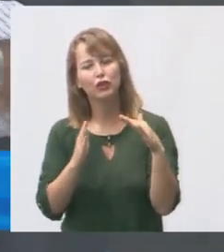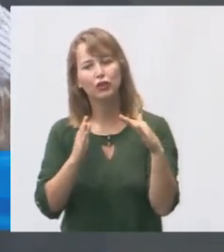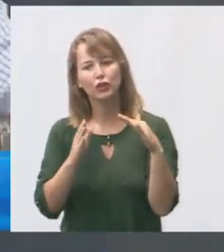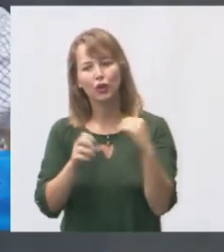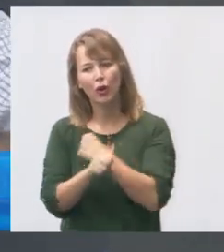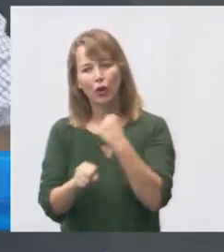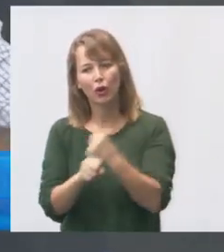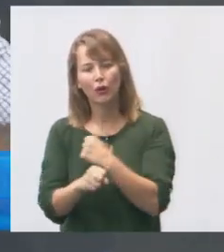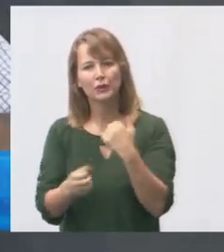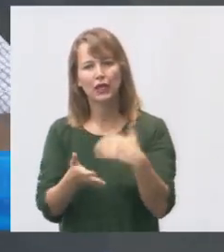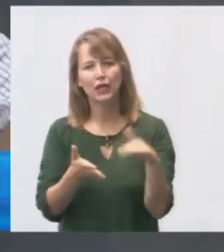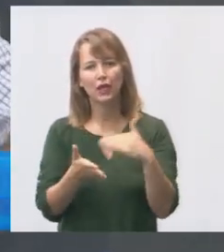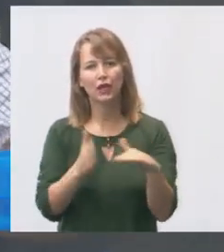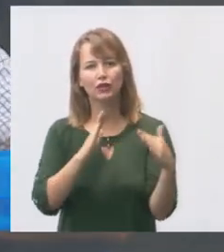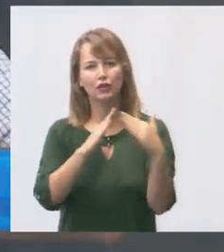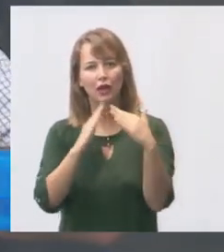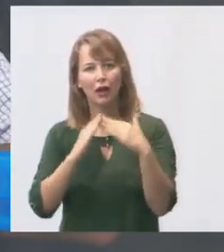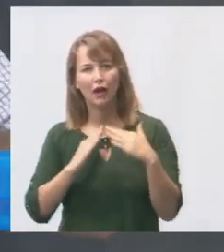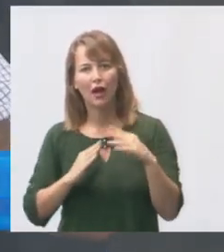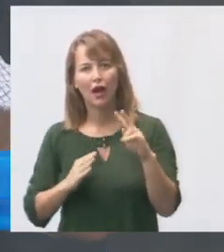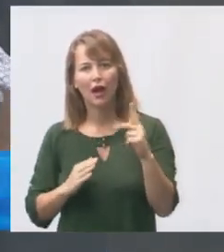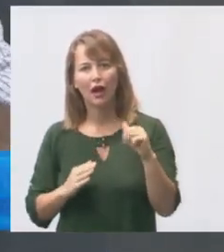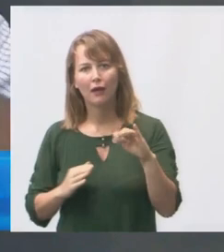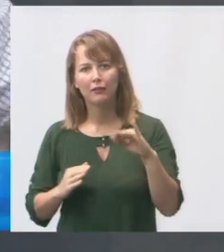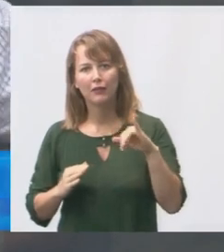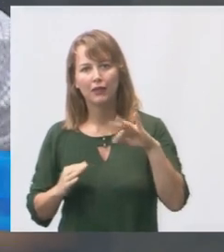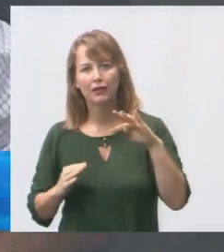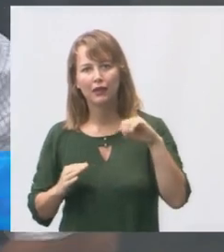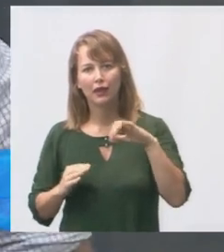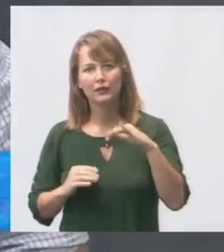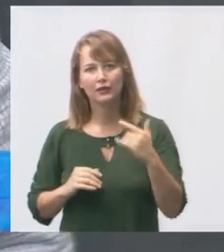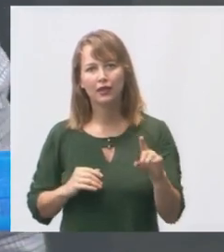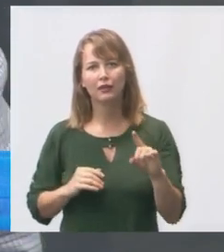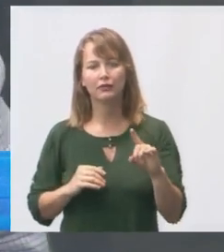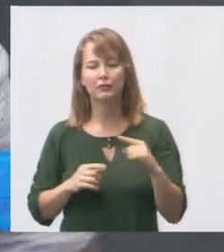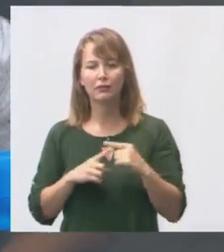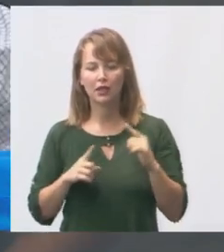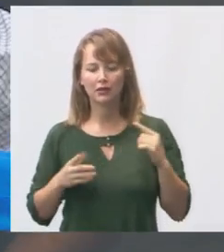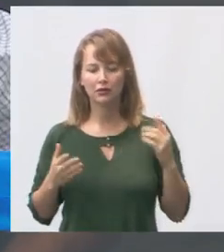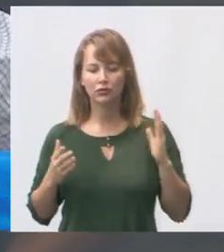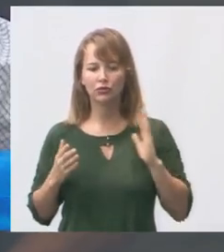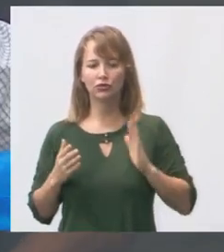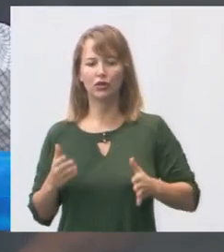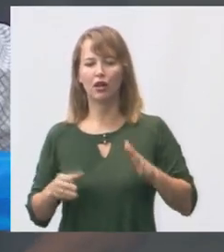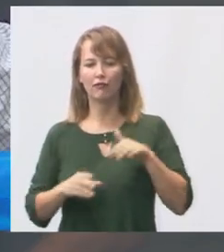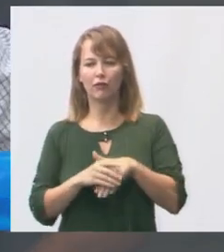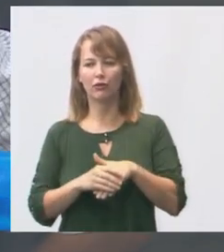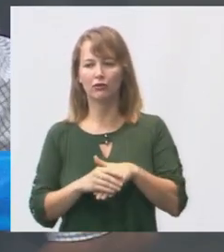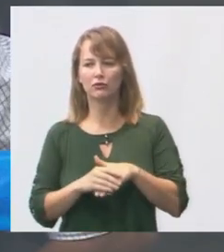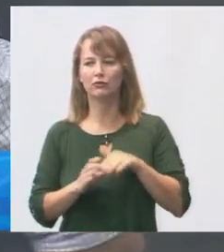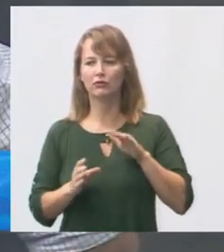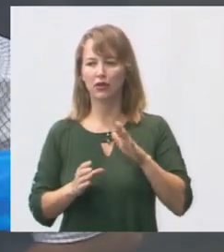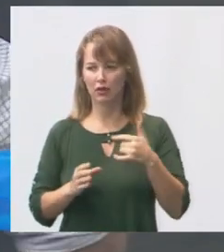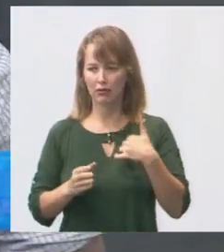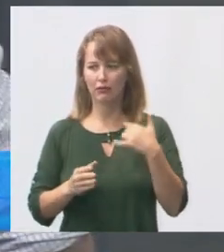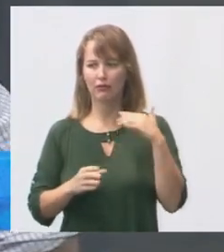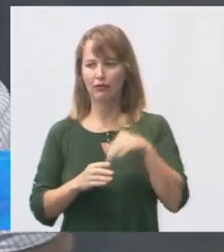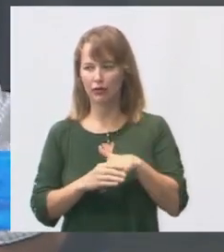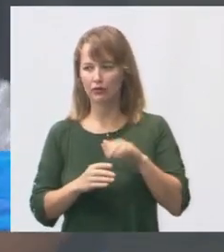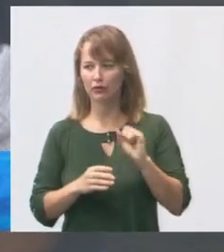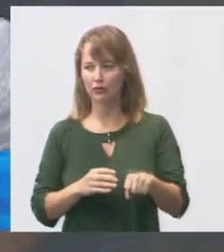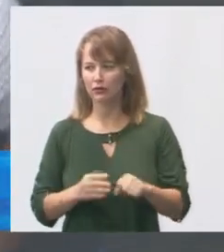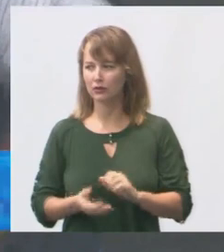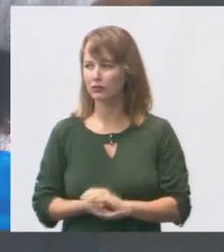e por aí vai. Mas, sim, desde já, conte com o meu voto, certamente terá o voto do Luiz Paulo Amorim também para convocar o